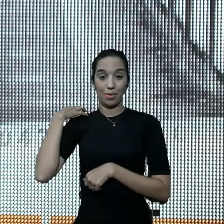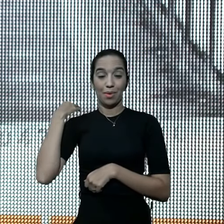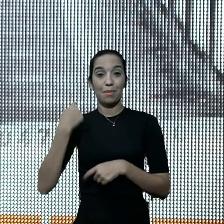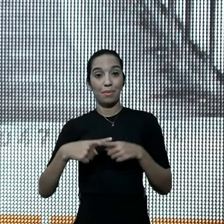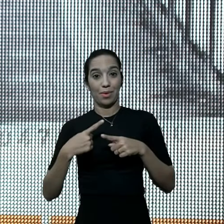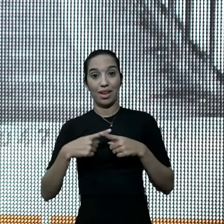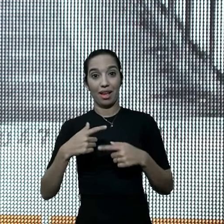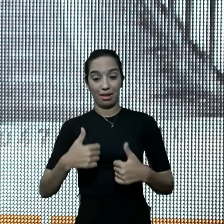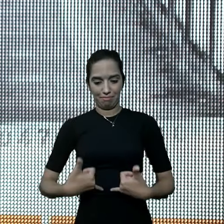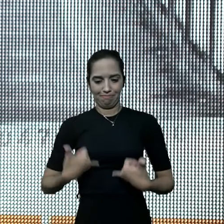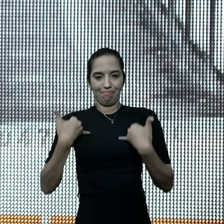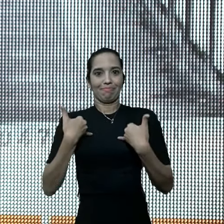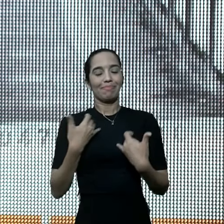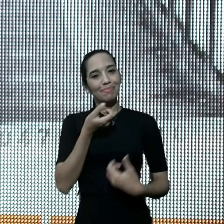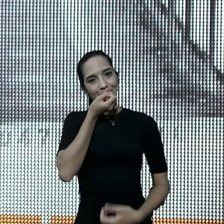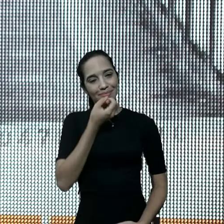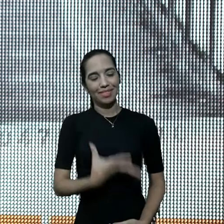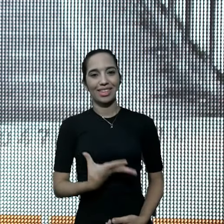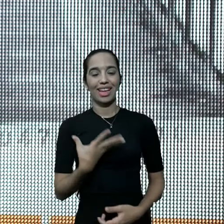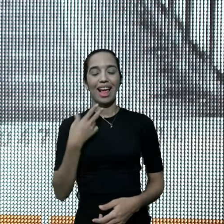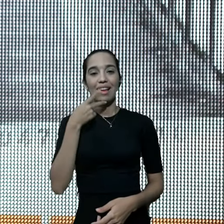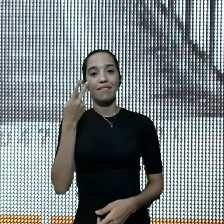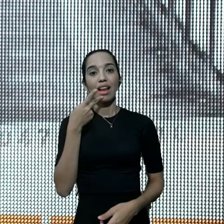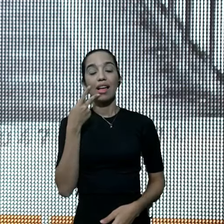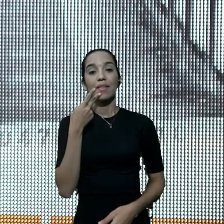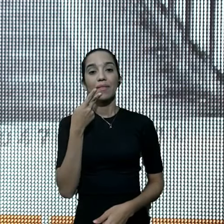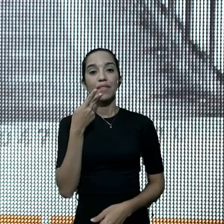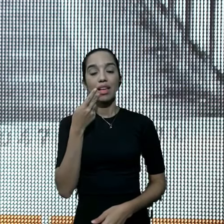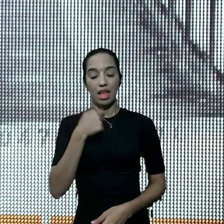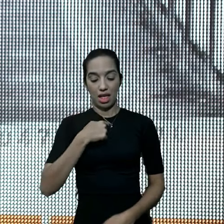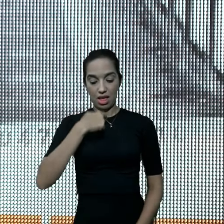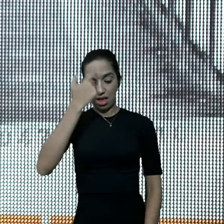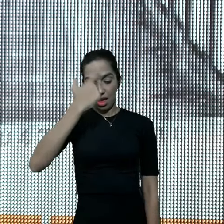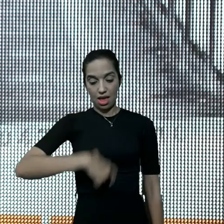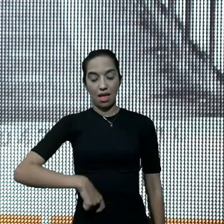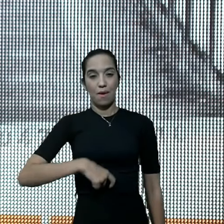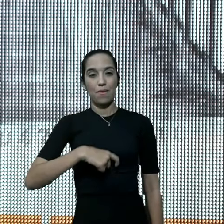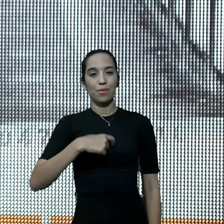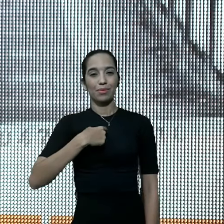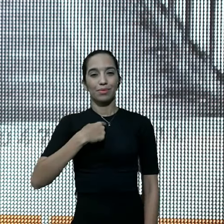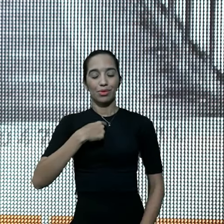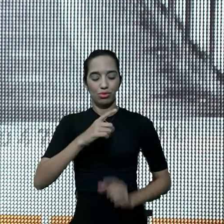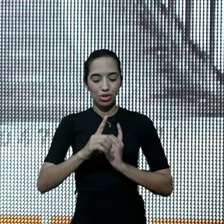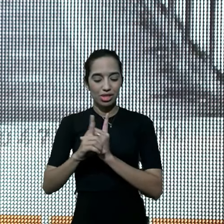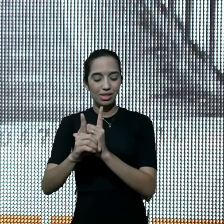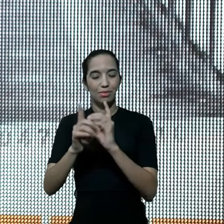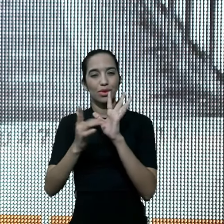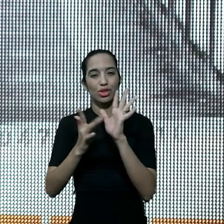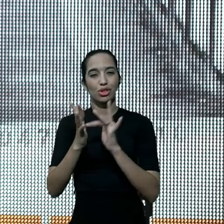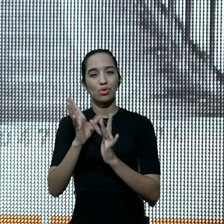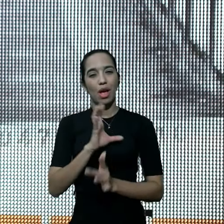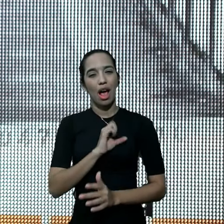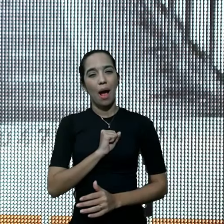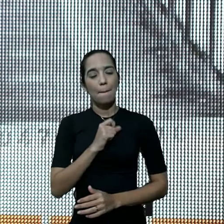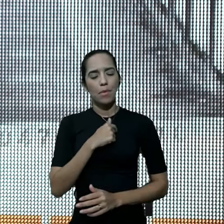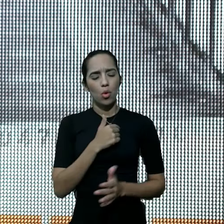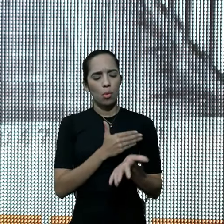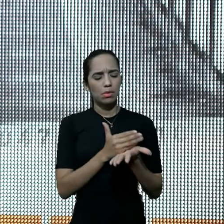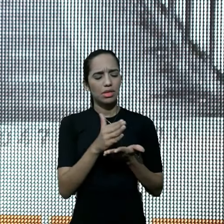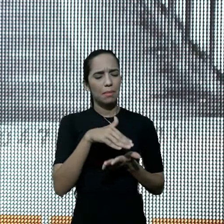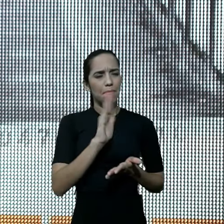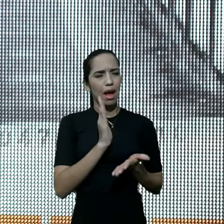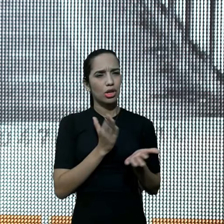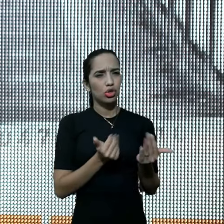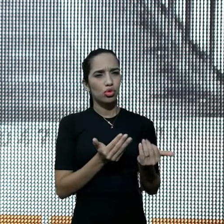ótima gente, ele mesmo, diz assim, eu sou o discípulo amado, aquele, que começou, mais jovem, mais